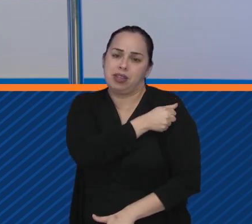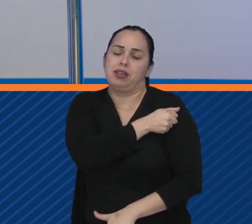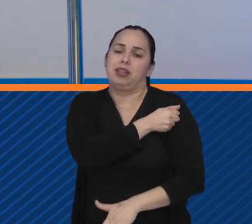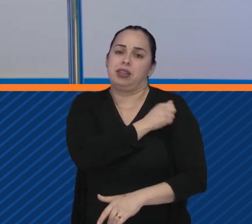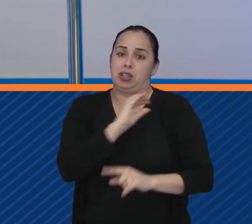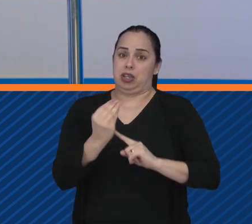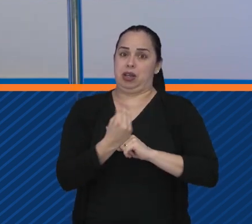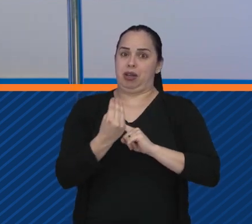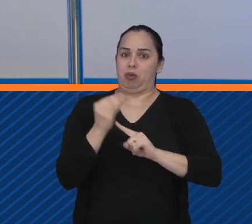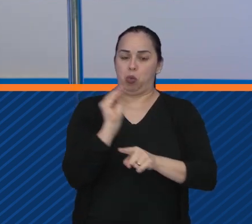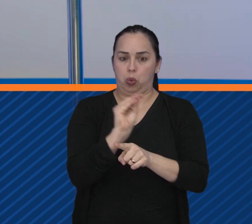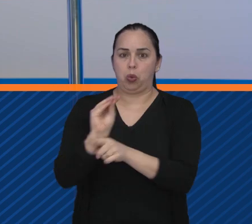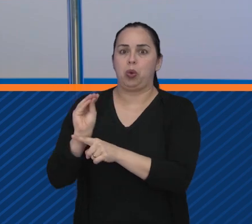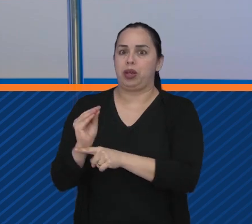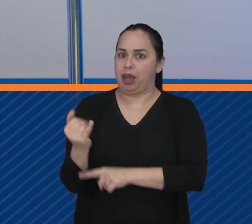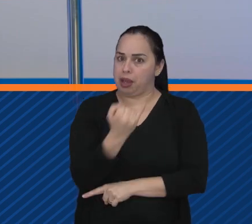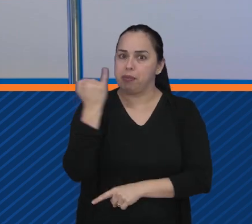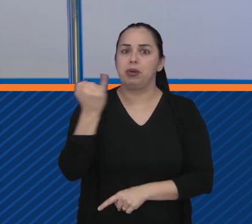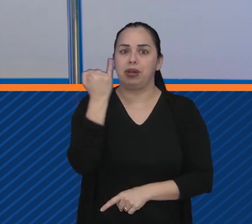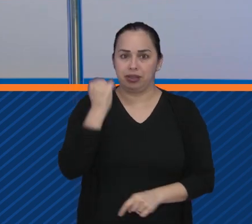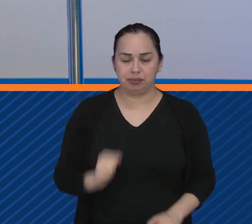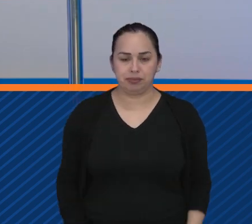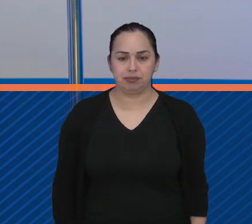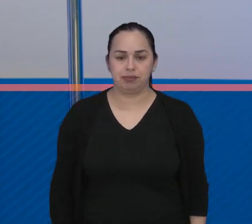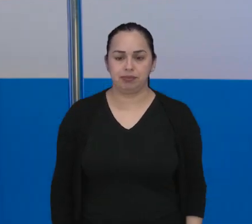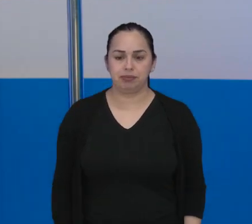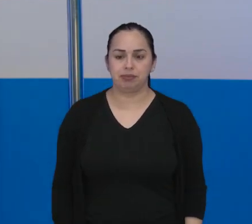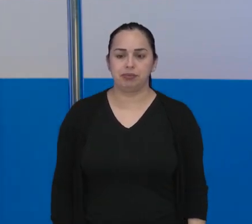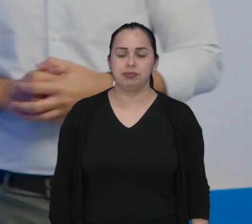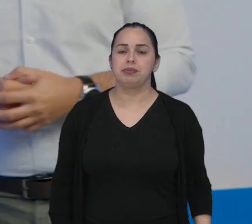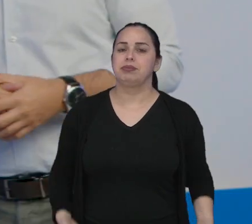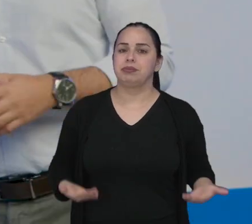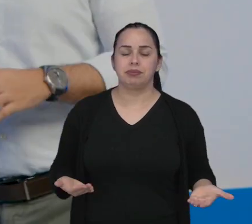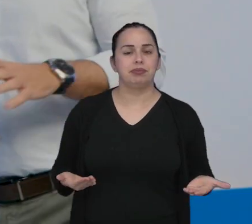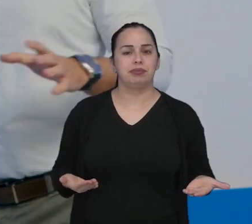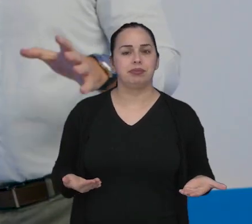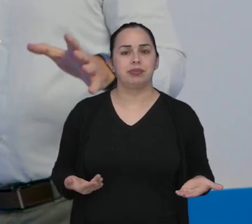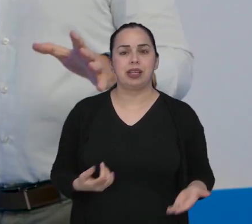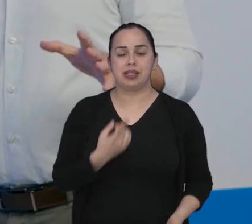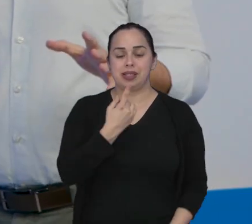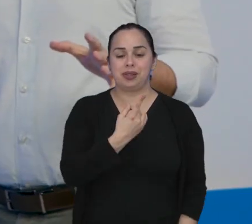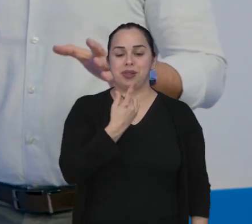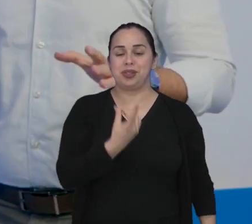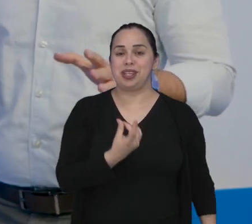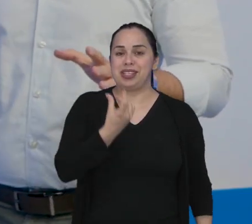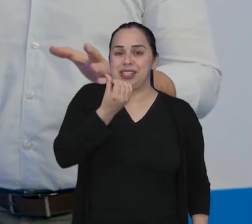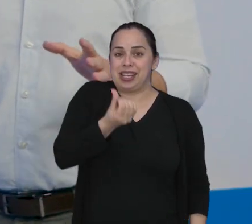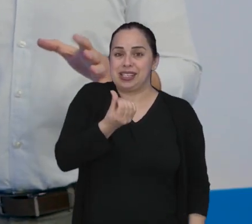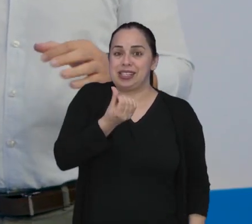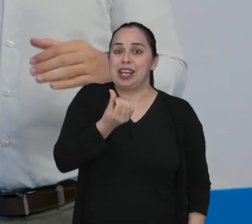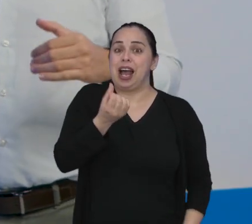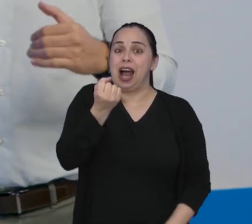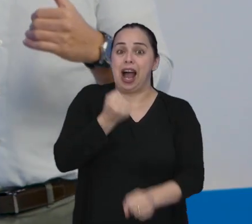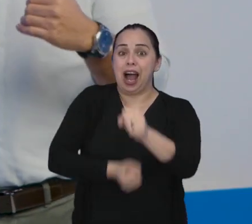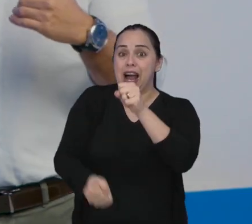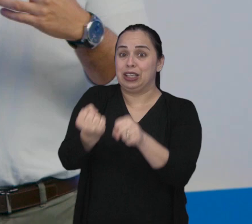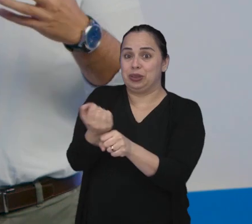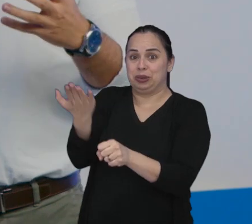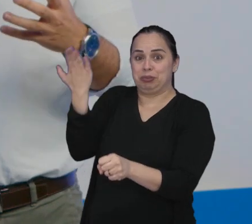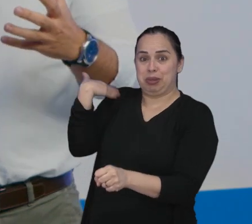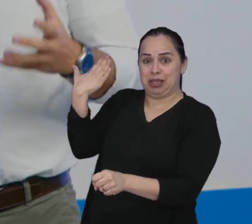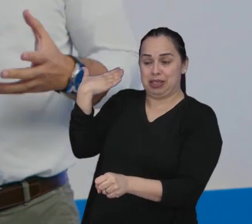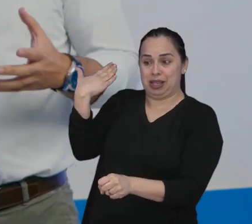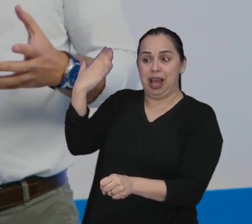Essa proteção é fundamental para a saúde dos pequenos. E há 116 anos o Brasil recebia os